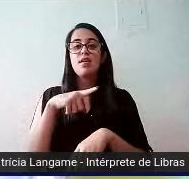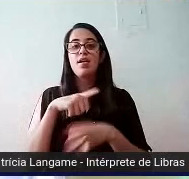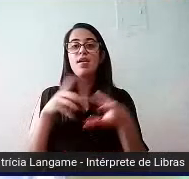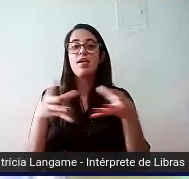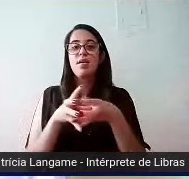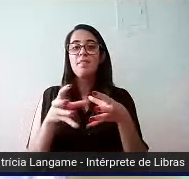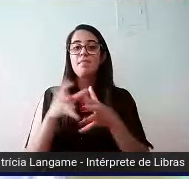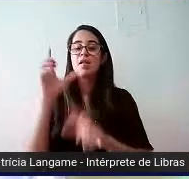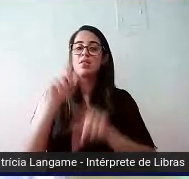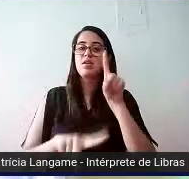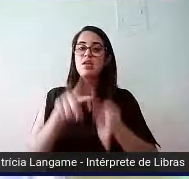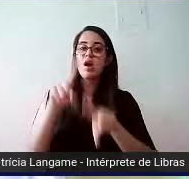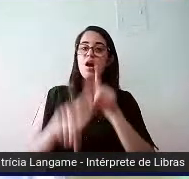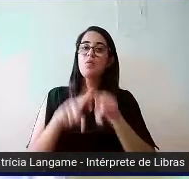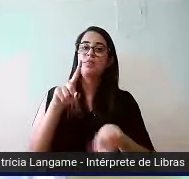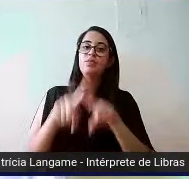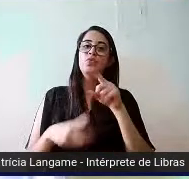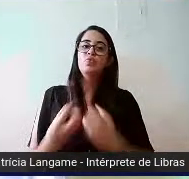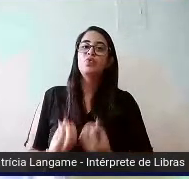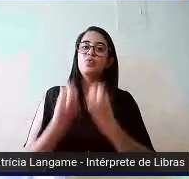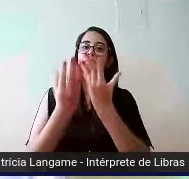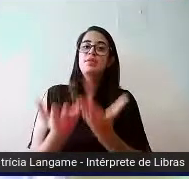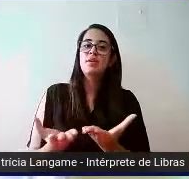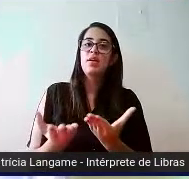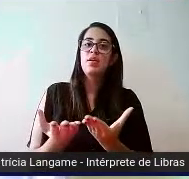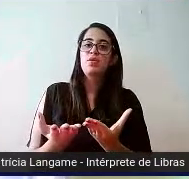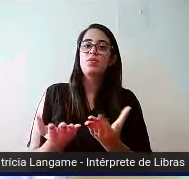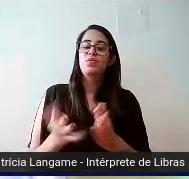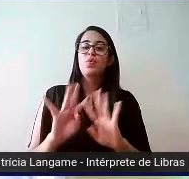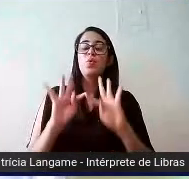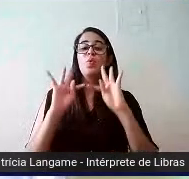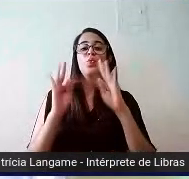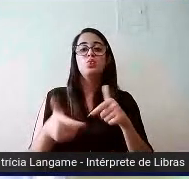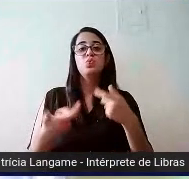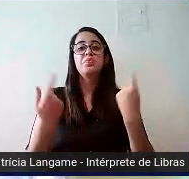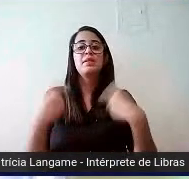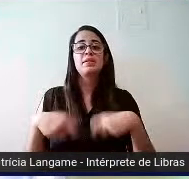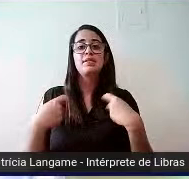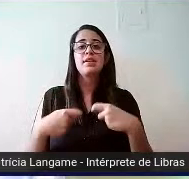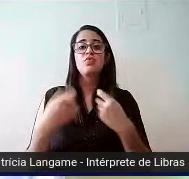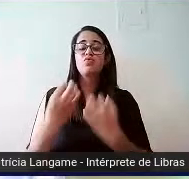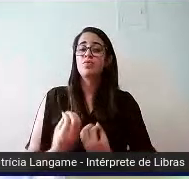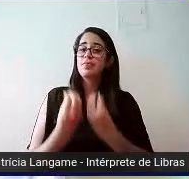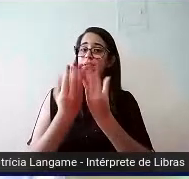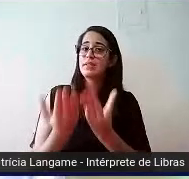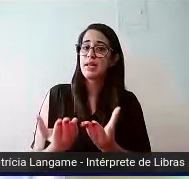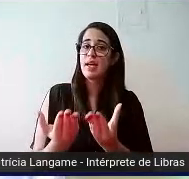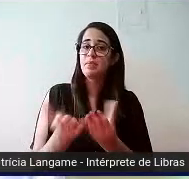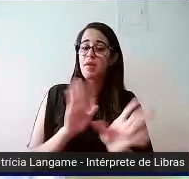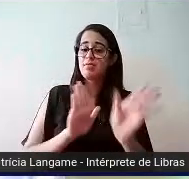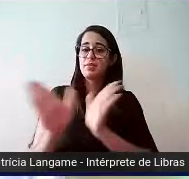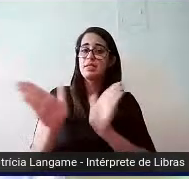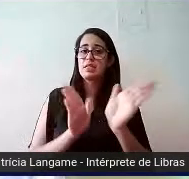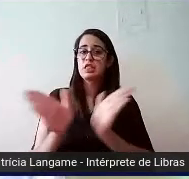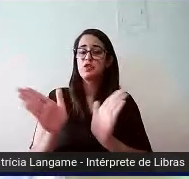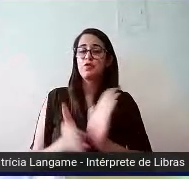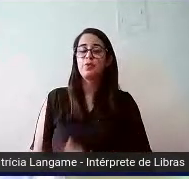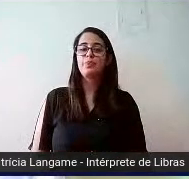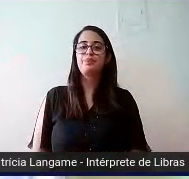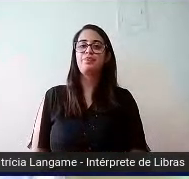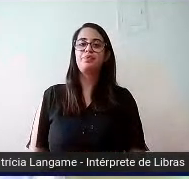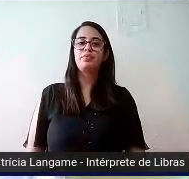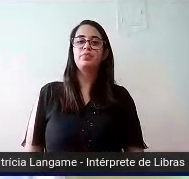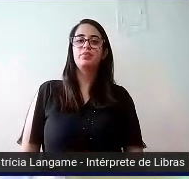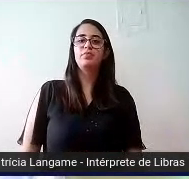que é disponibilizado para ele, para todos os demais alunos, ele deve ser disponibilizado de forma acessível. Então, para isso, é